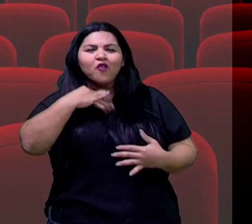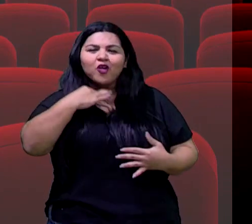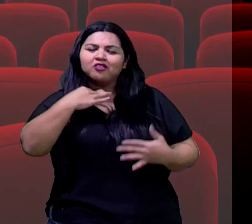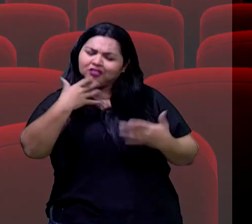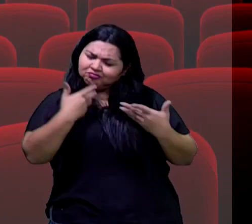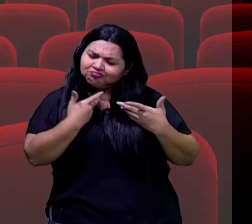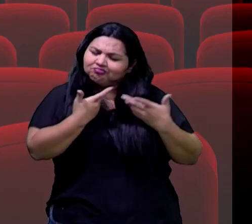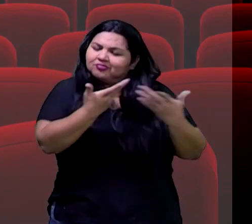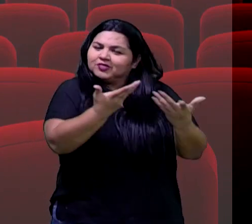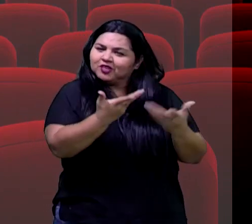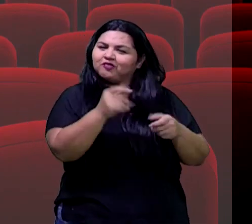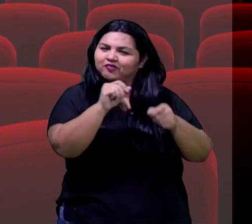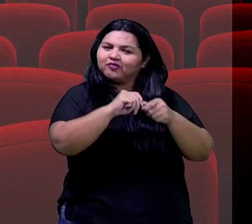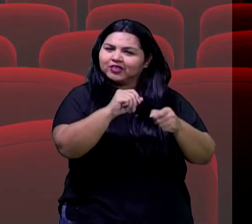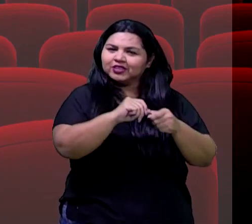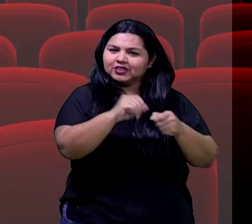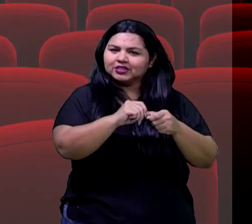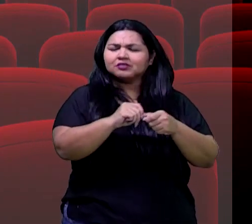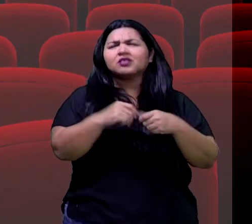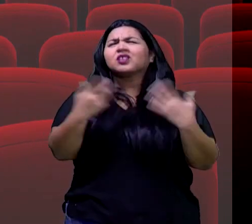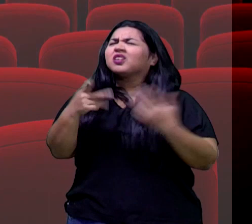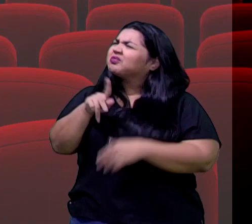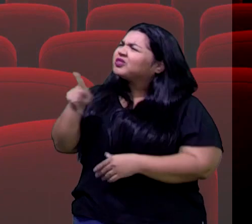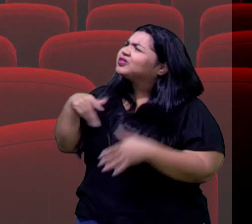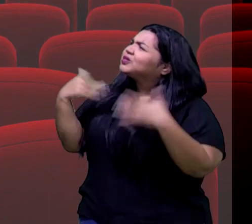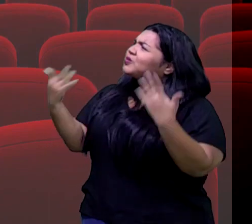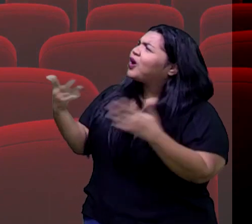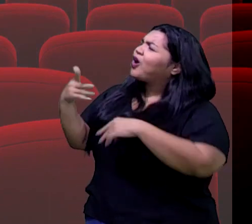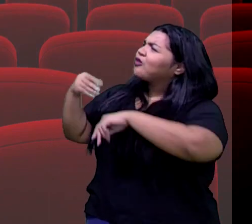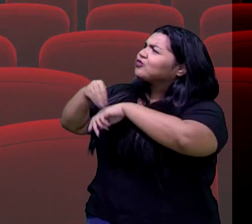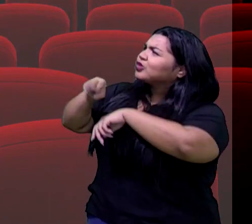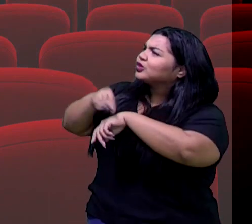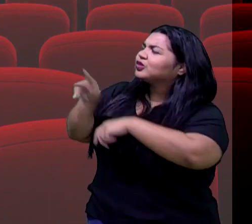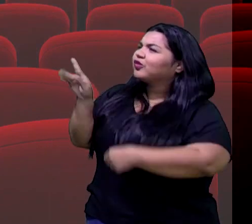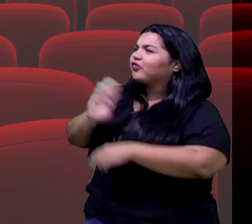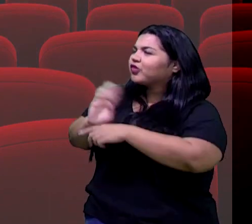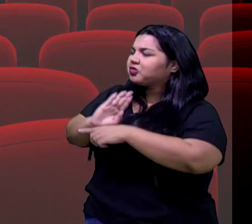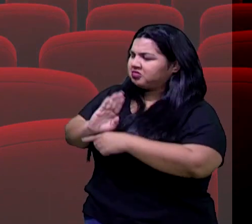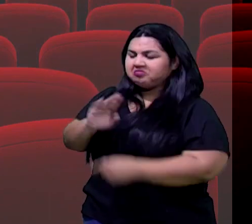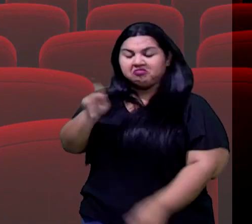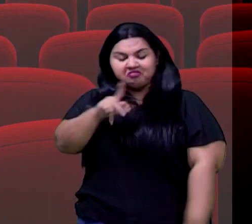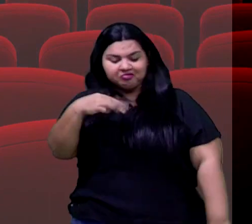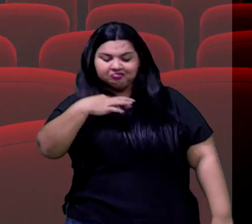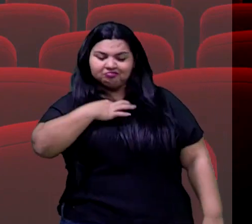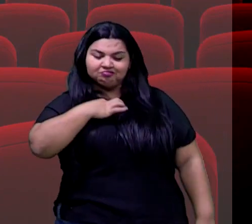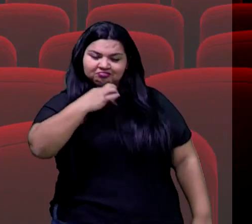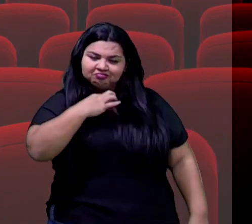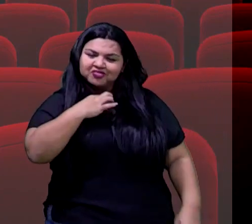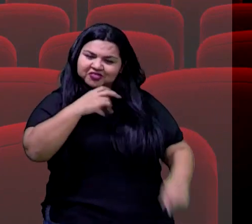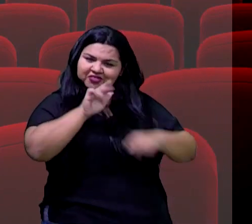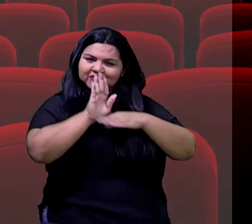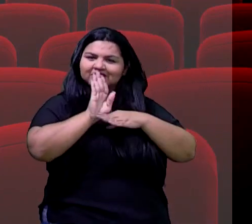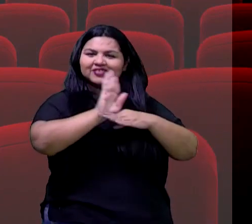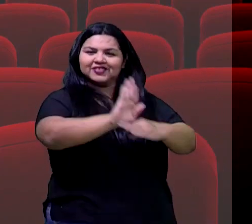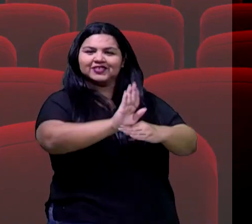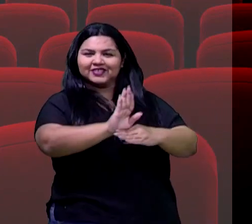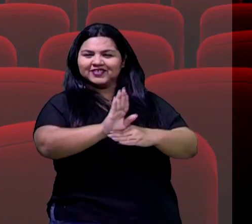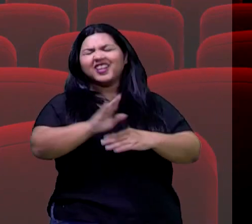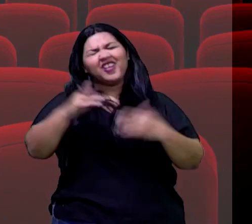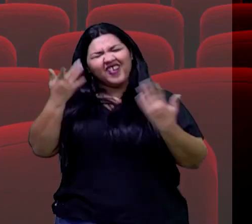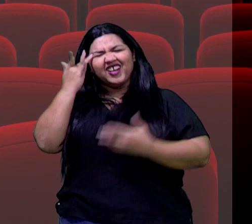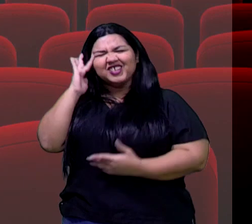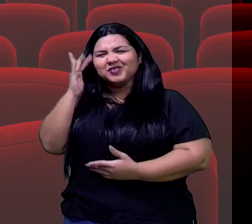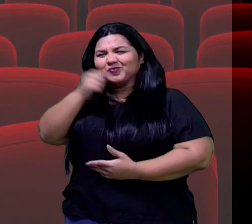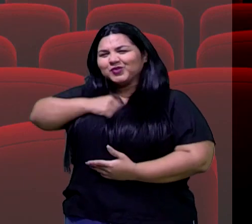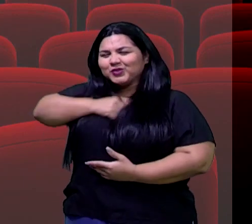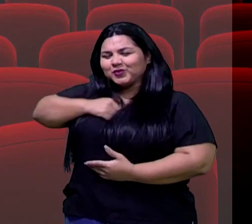precisando que vocês gravem um vídeo com indicação de filmes e tudo mais. Eles se mostraram bastante prestativos, estão com saudade de vocês, eu